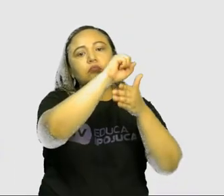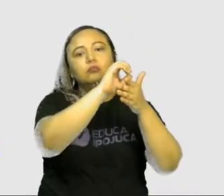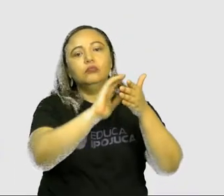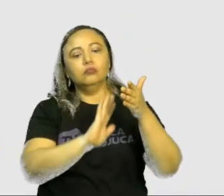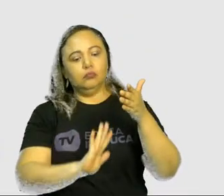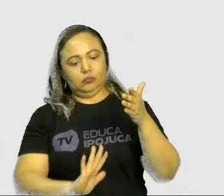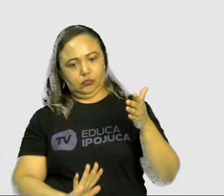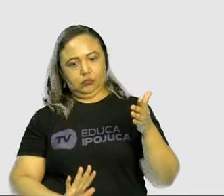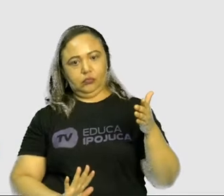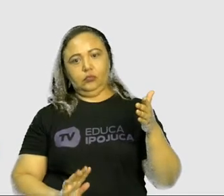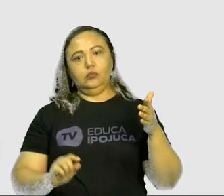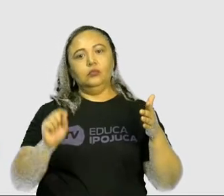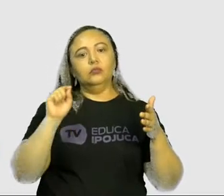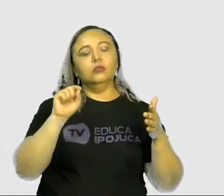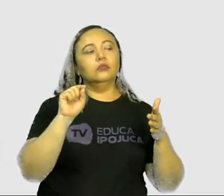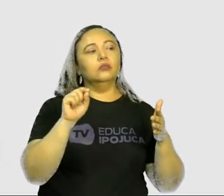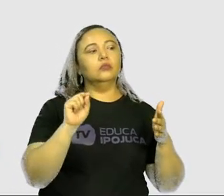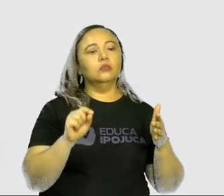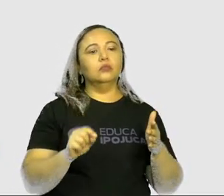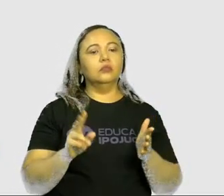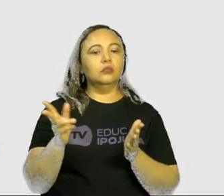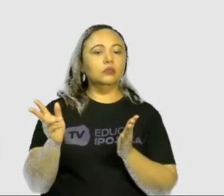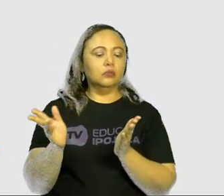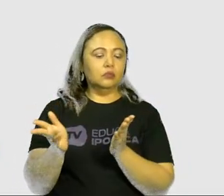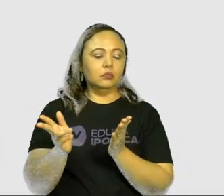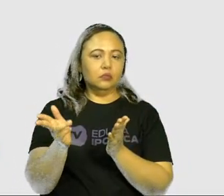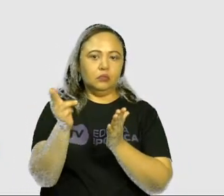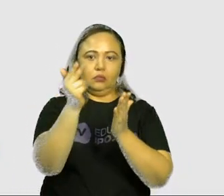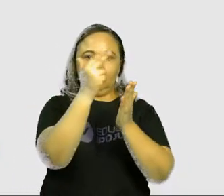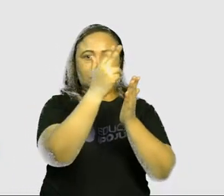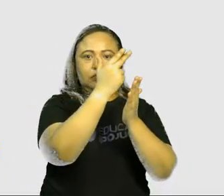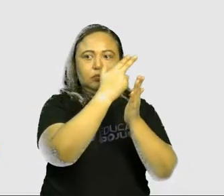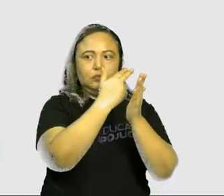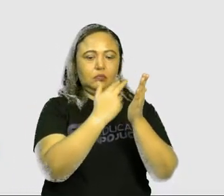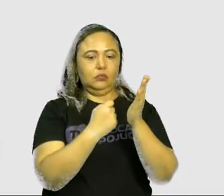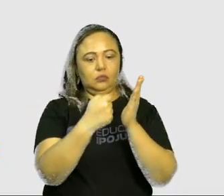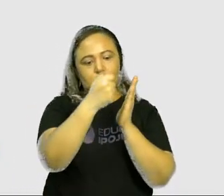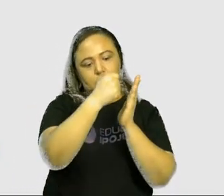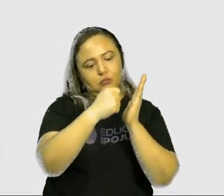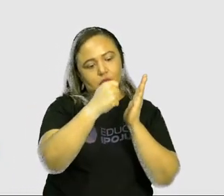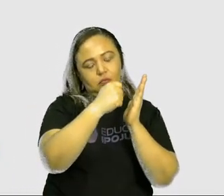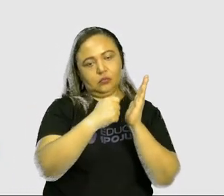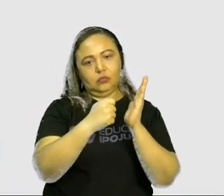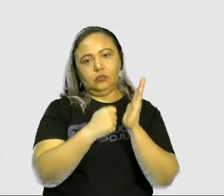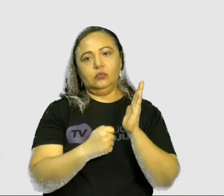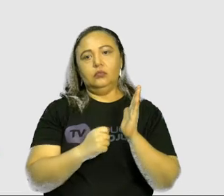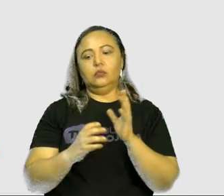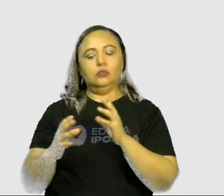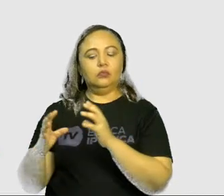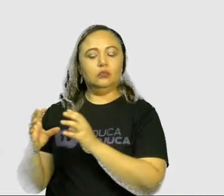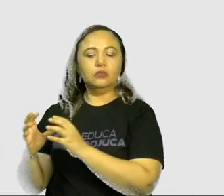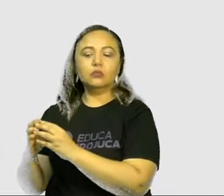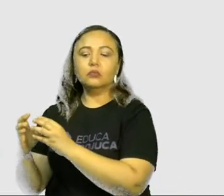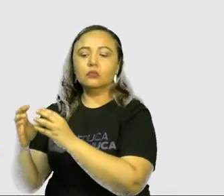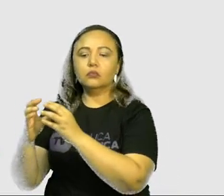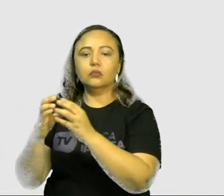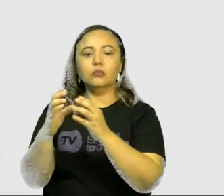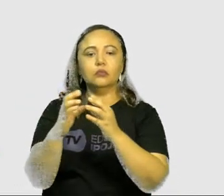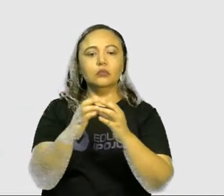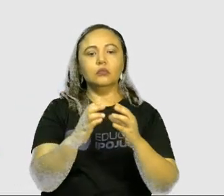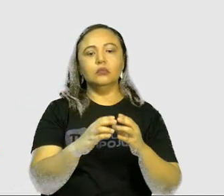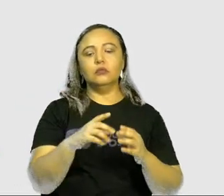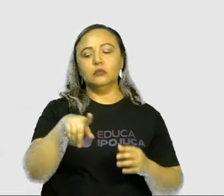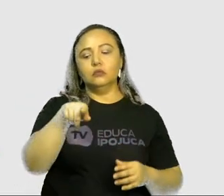a nossa atividade de hoje, que é desenhar e escrever o nome da comunidade que você